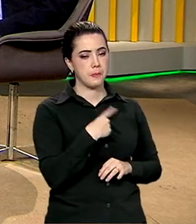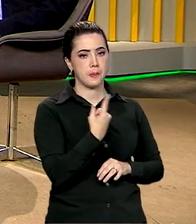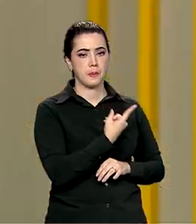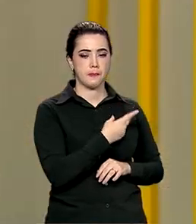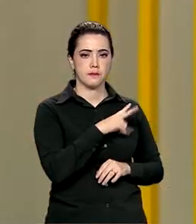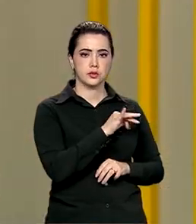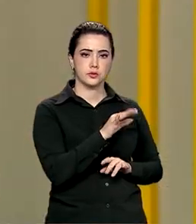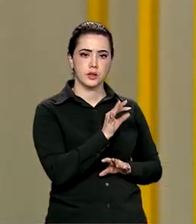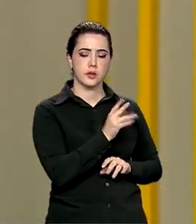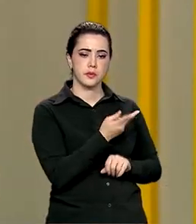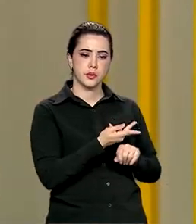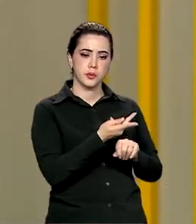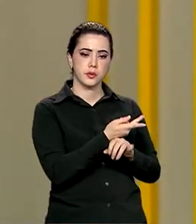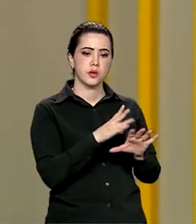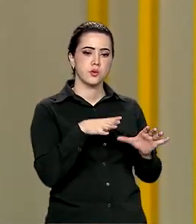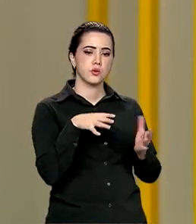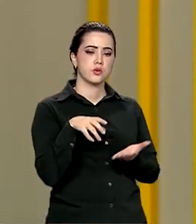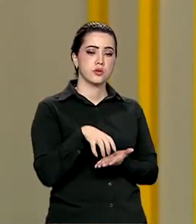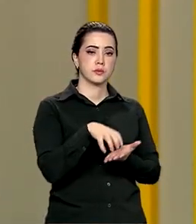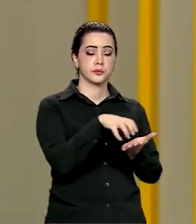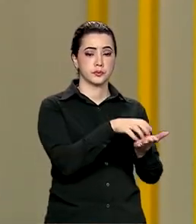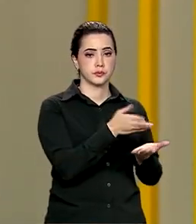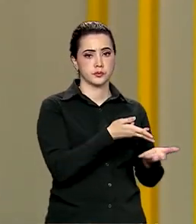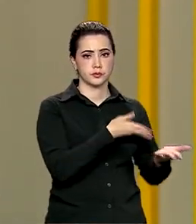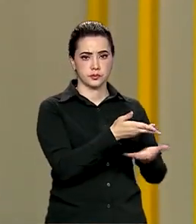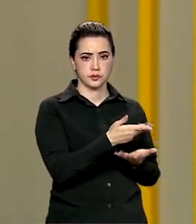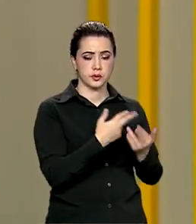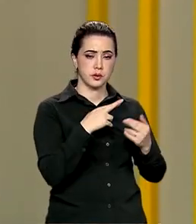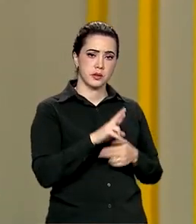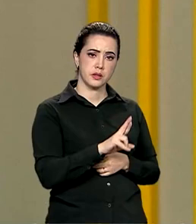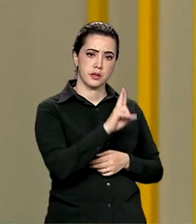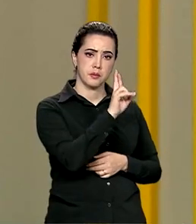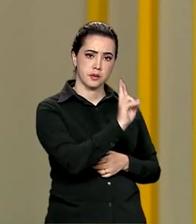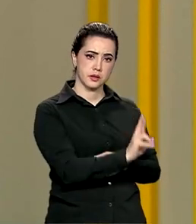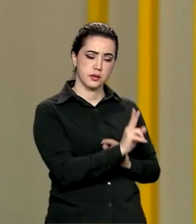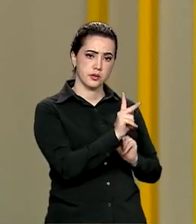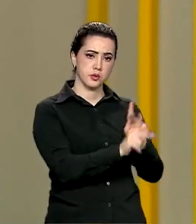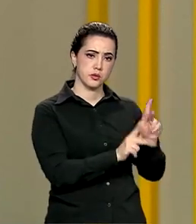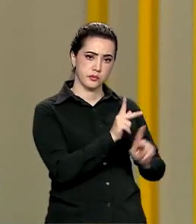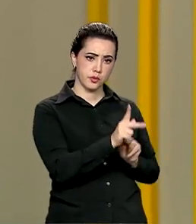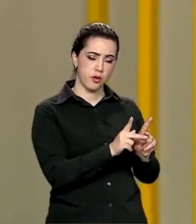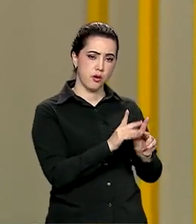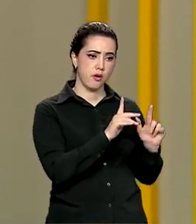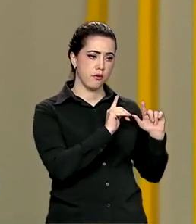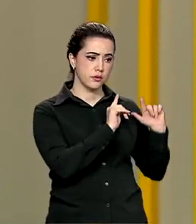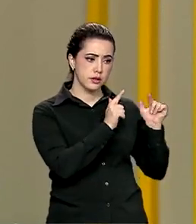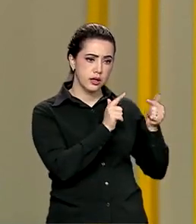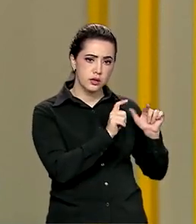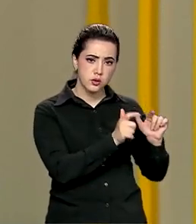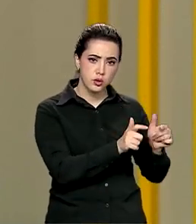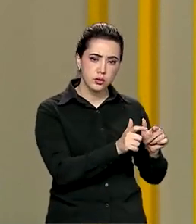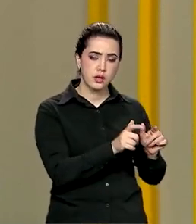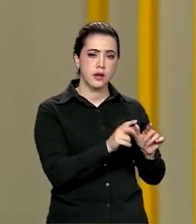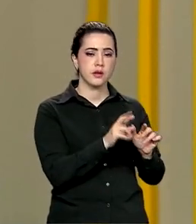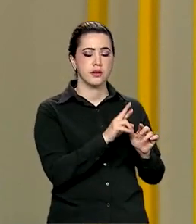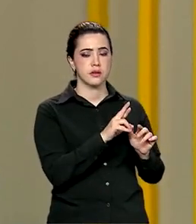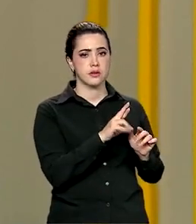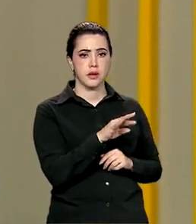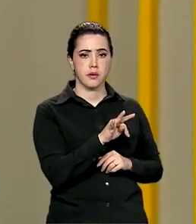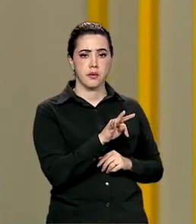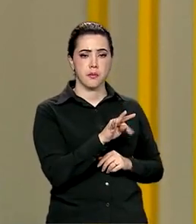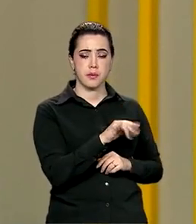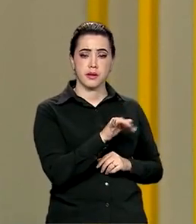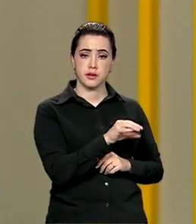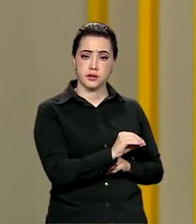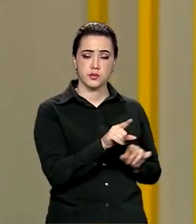buscar as organizações nacionais que representam os povos e comunidades tradicionais e ribeirinhas e construir uma agenda